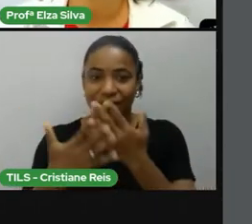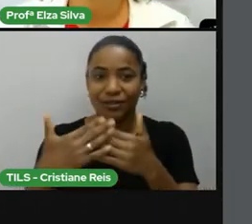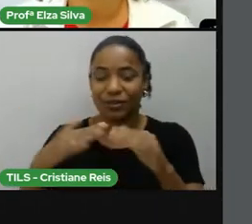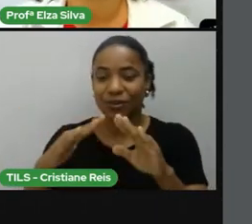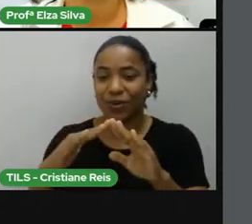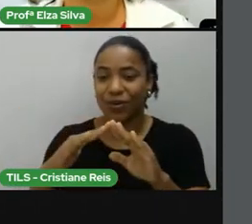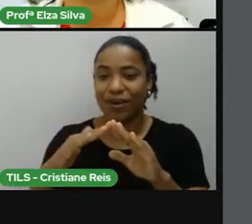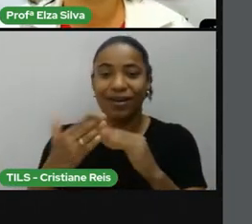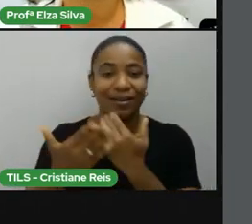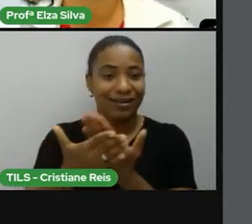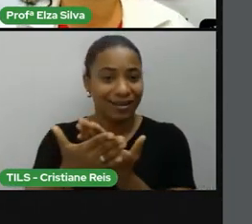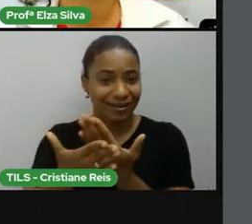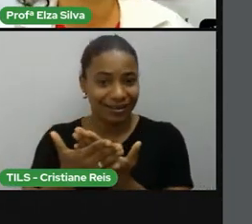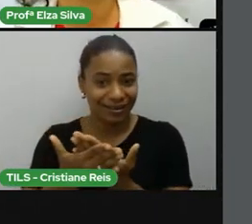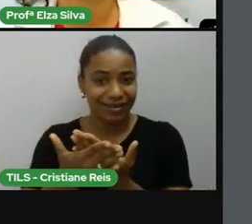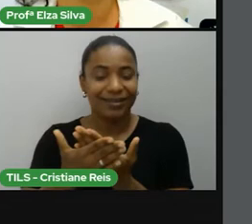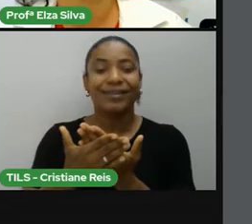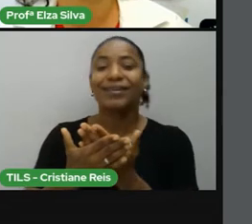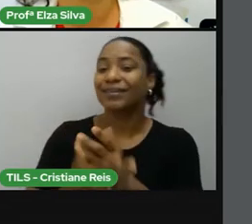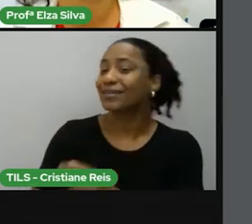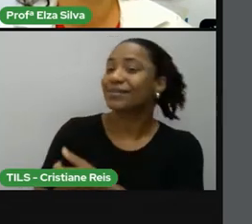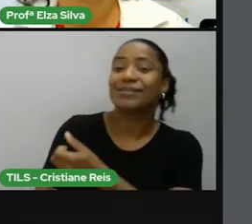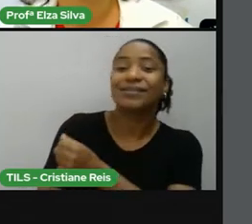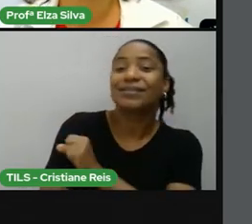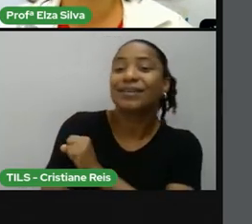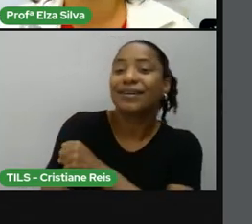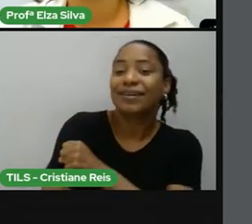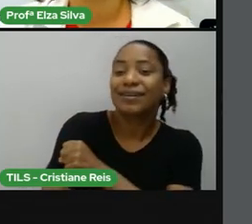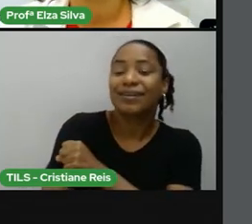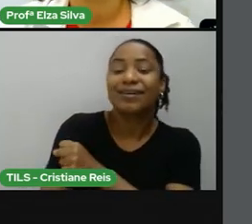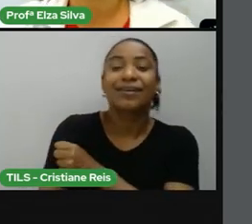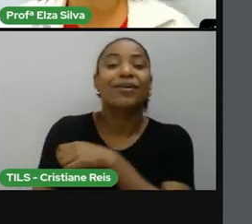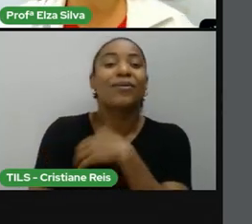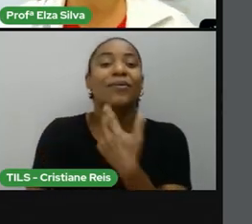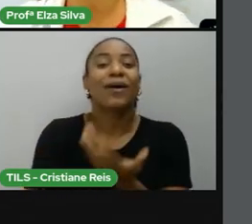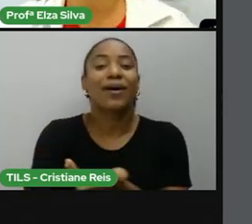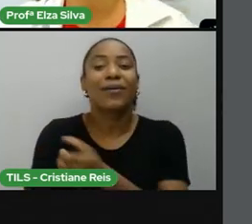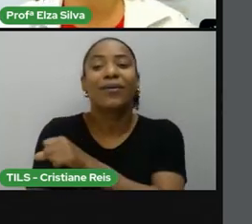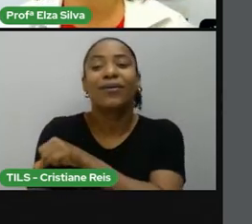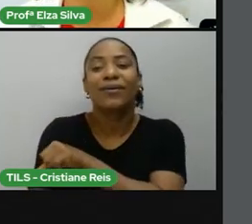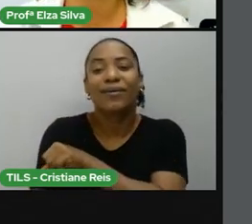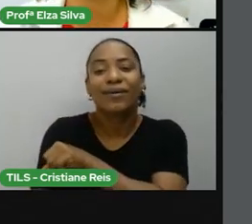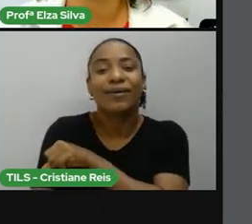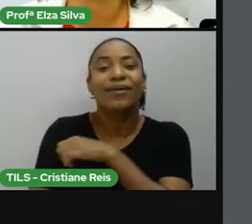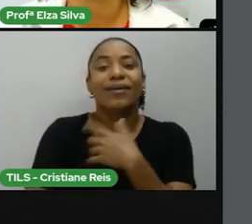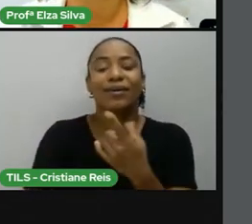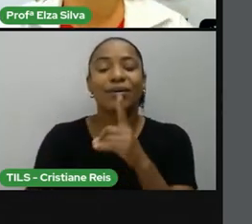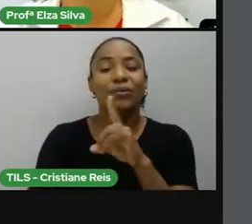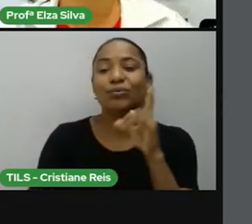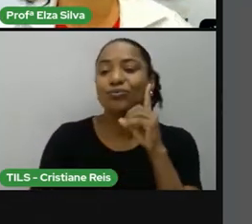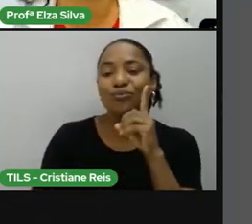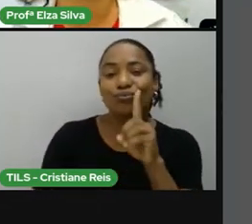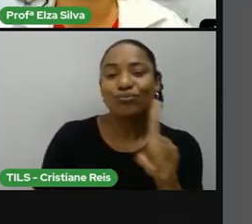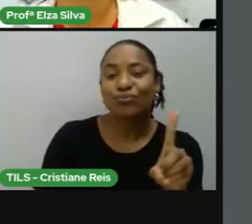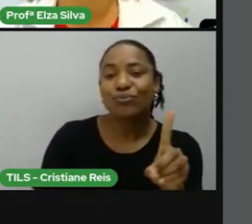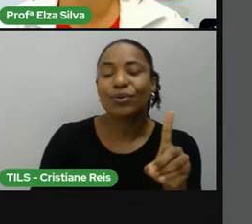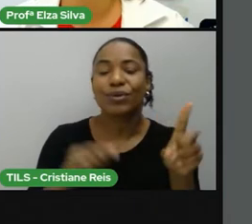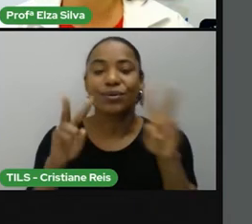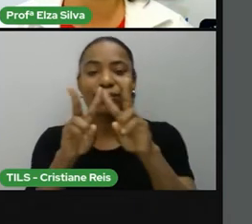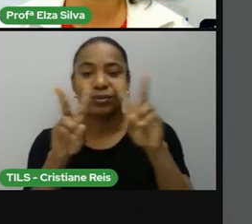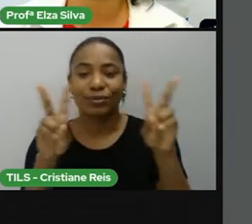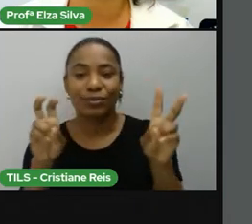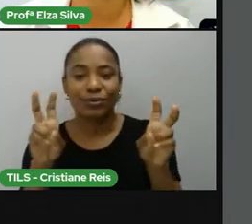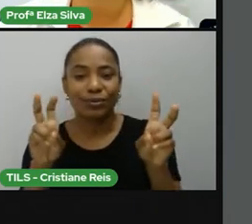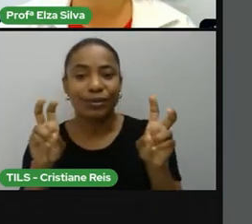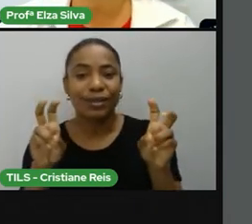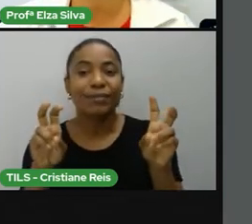Grade, Dating. Ou seja, especifique o nome da escola, o seu nome, a